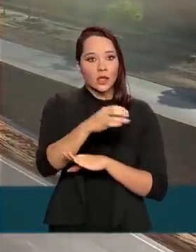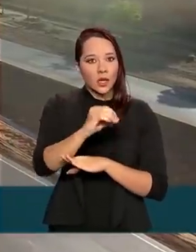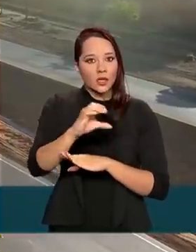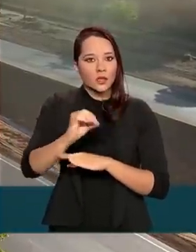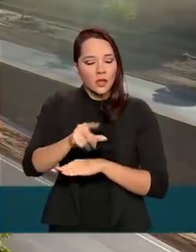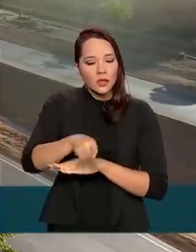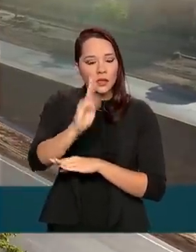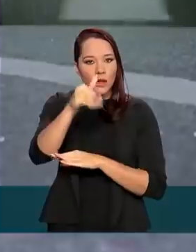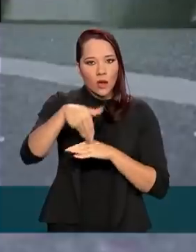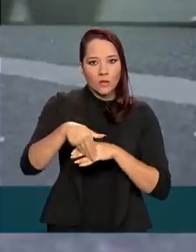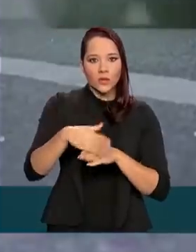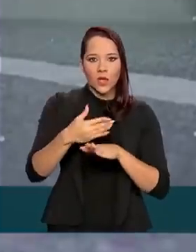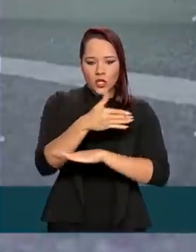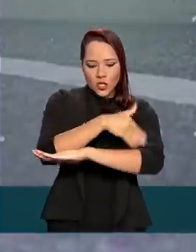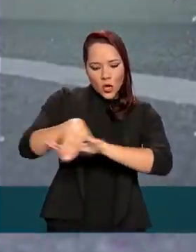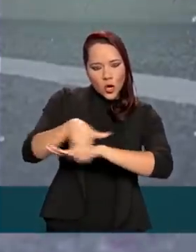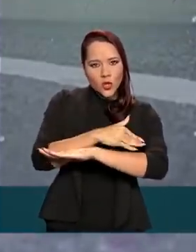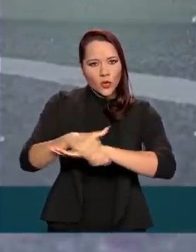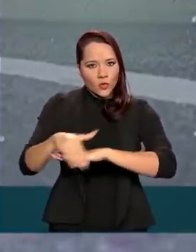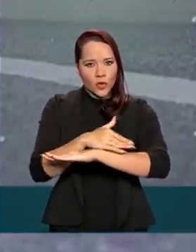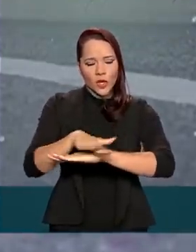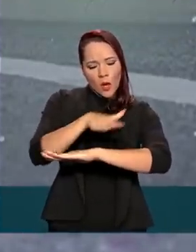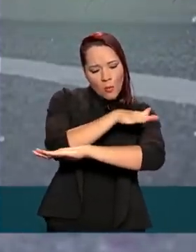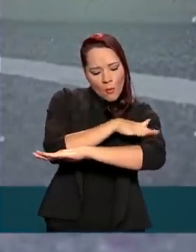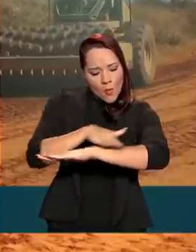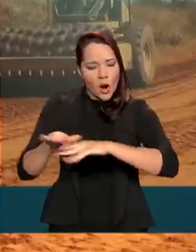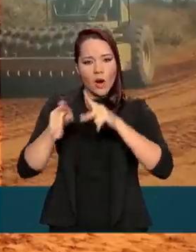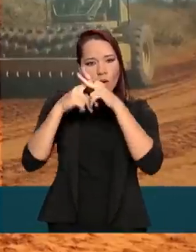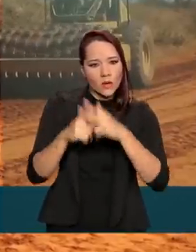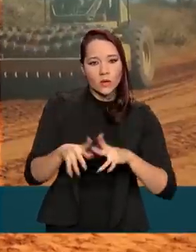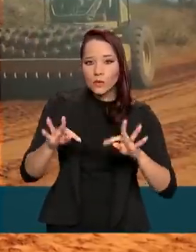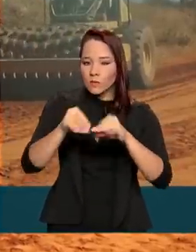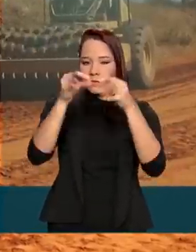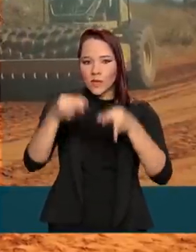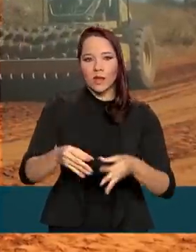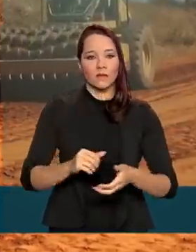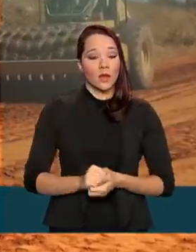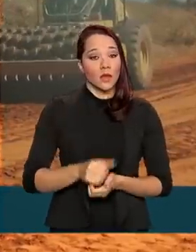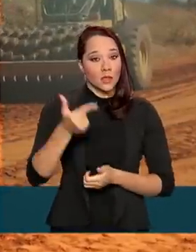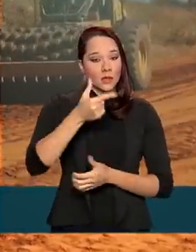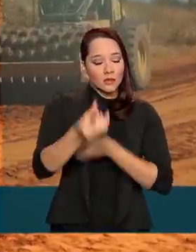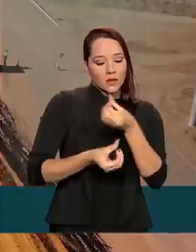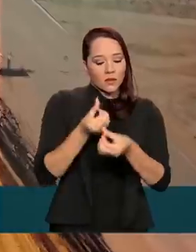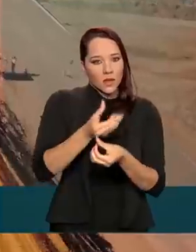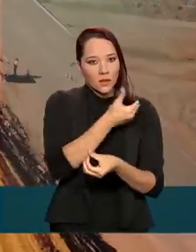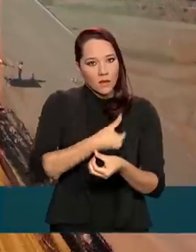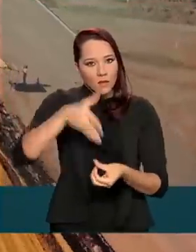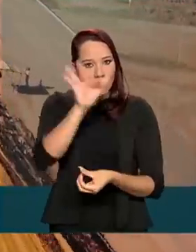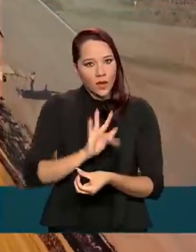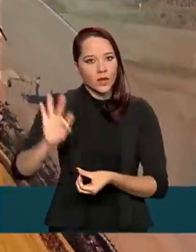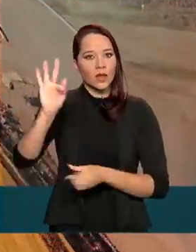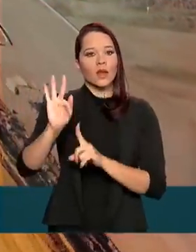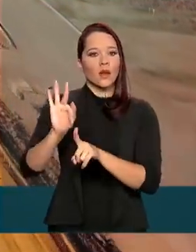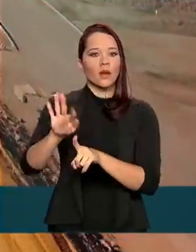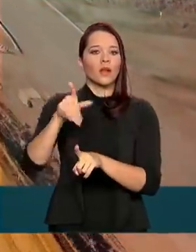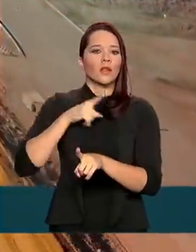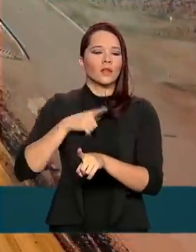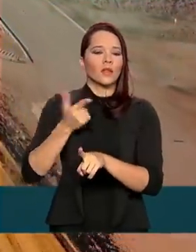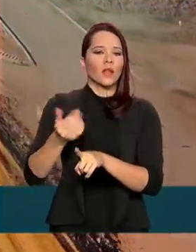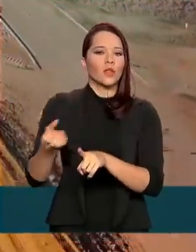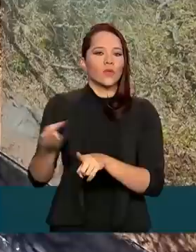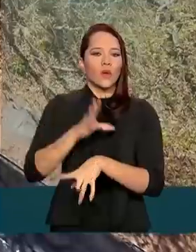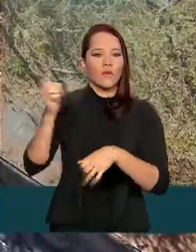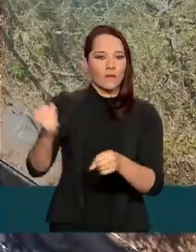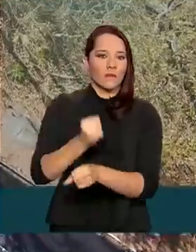rodovias duplicadas, pavimentadas e restauradas. Para o segundo semestre, o governo federal aposta em concessões e